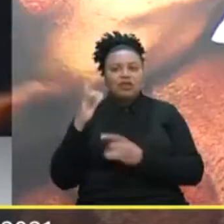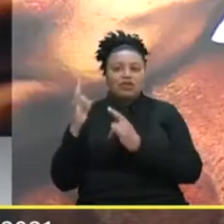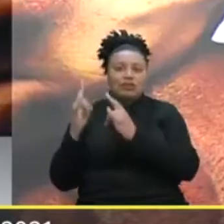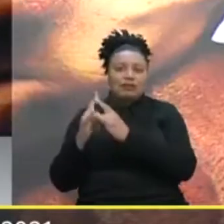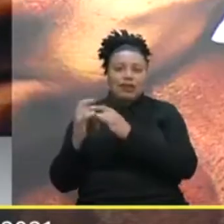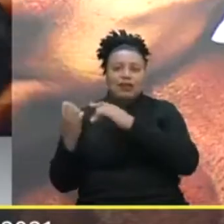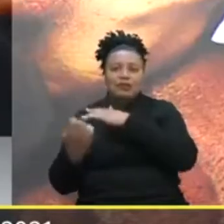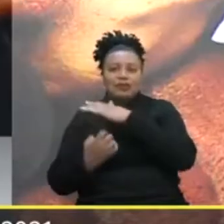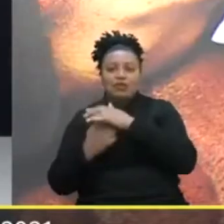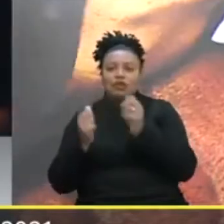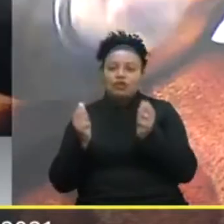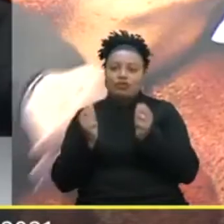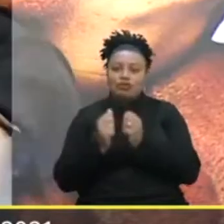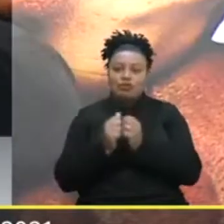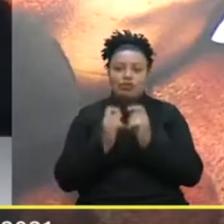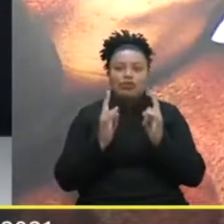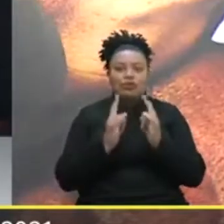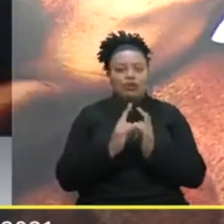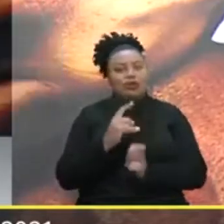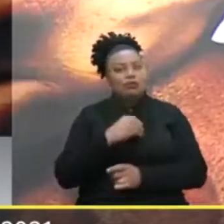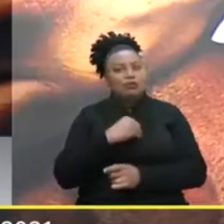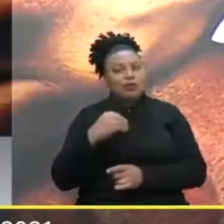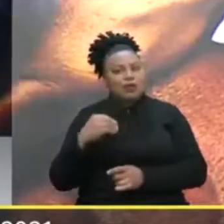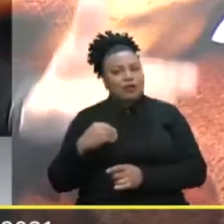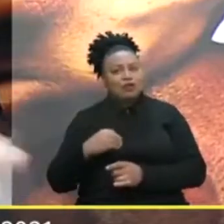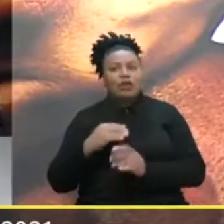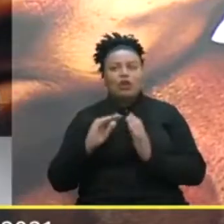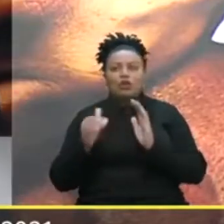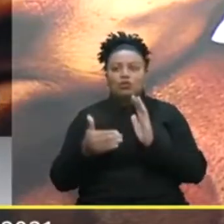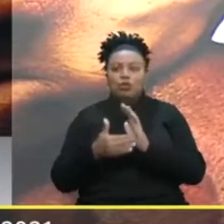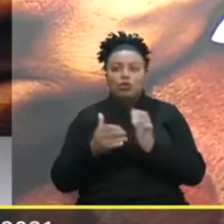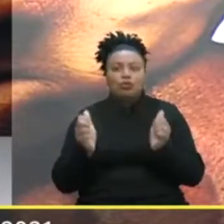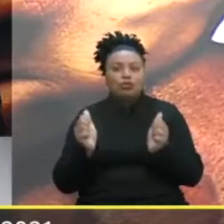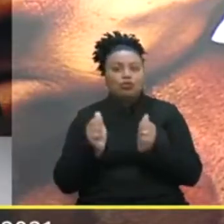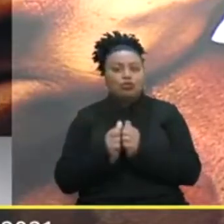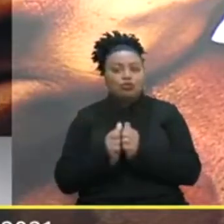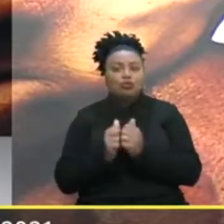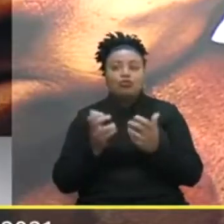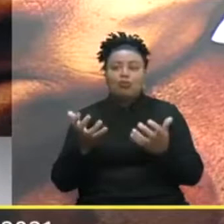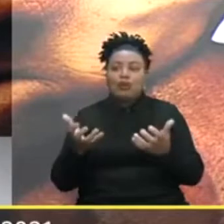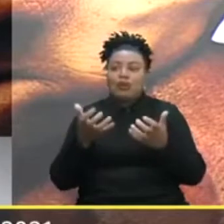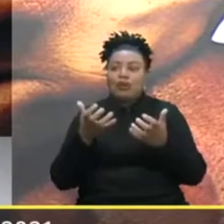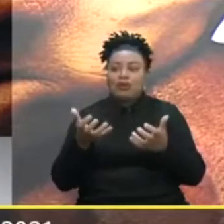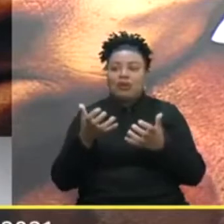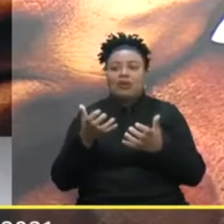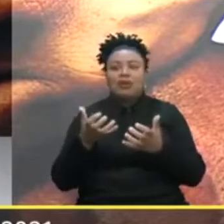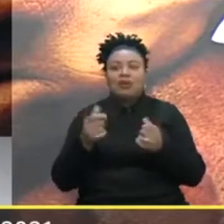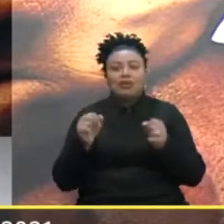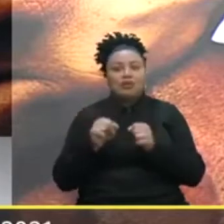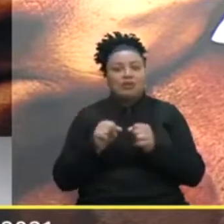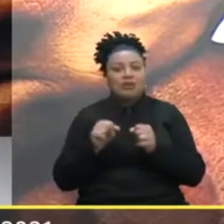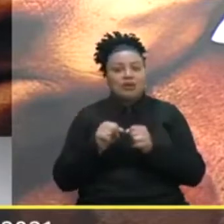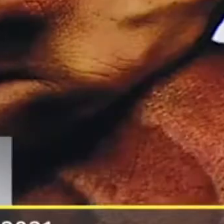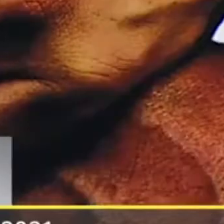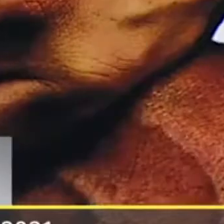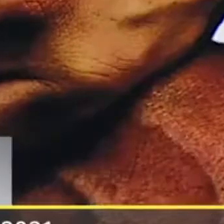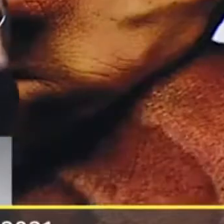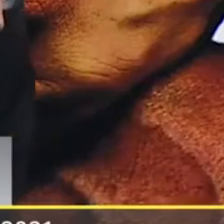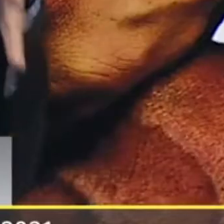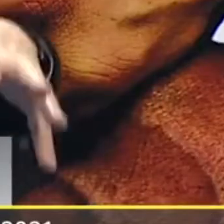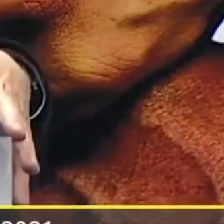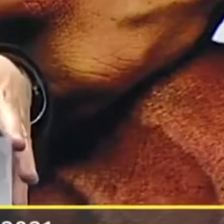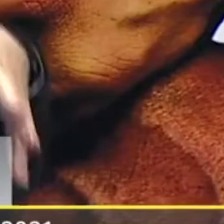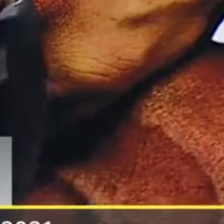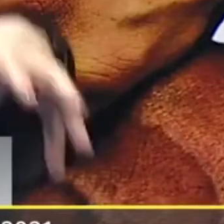entidade empresarial Junto com a entidade médica Junto Todo mundo junto Querendo Fazer algo melhor